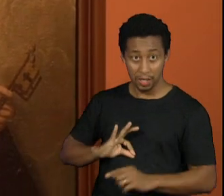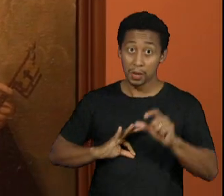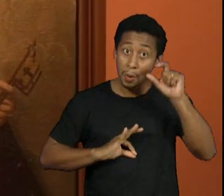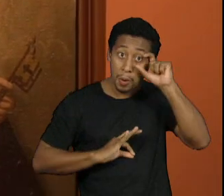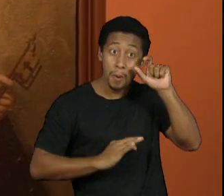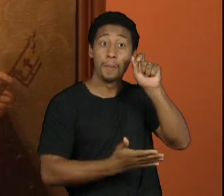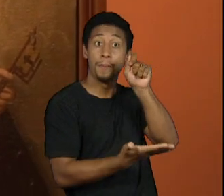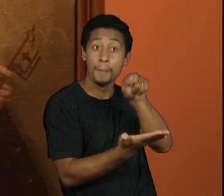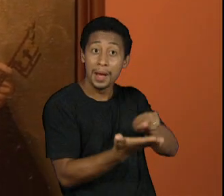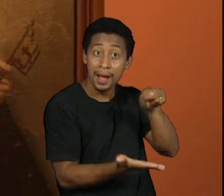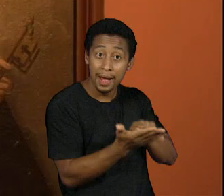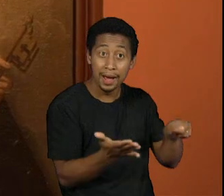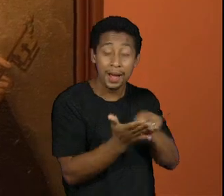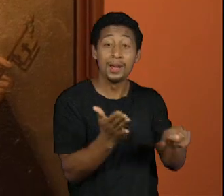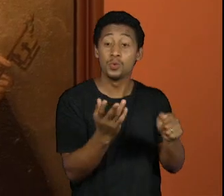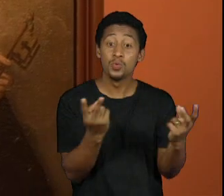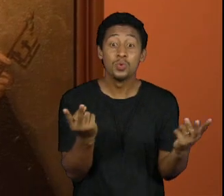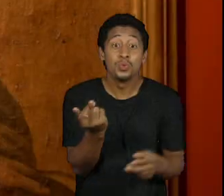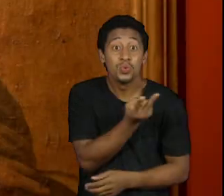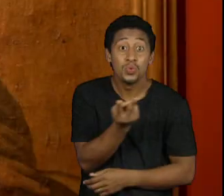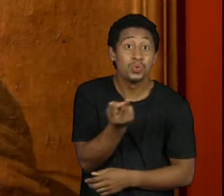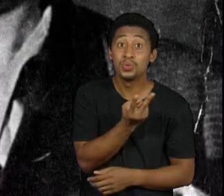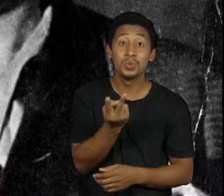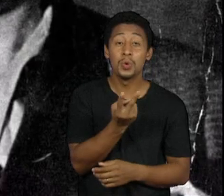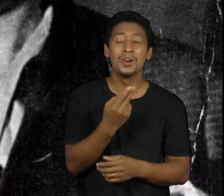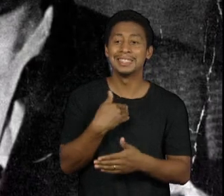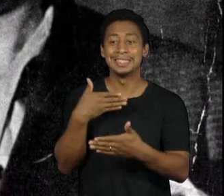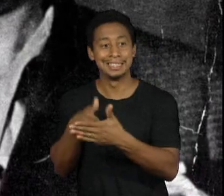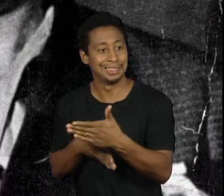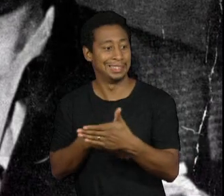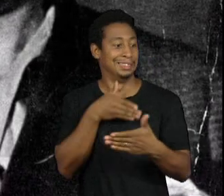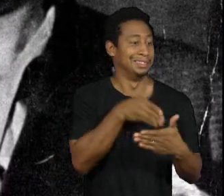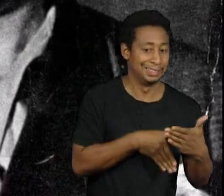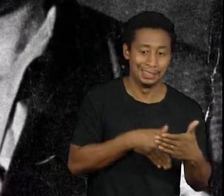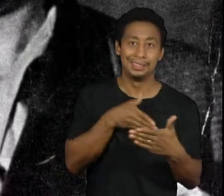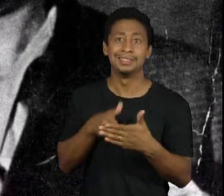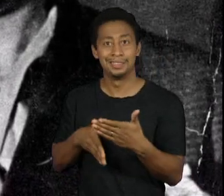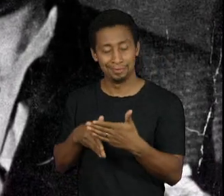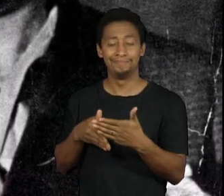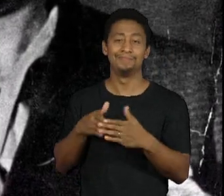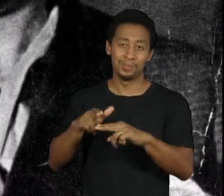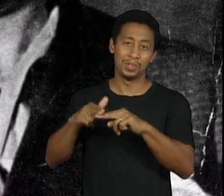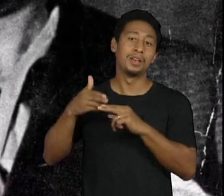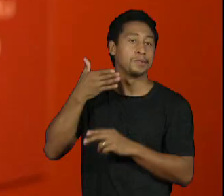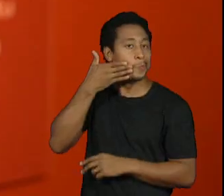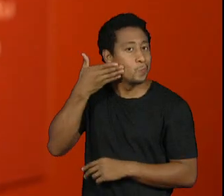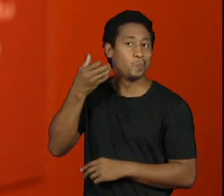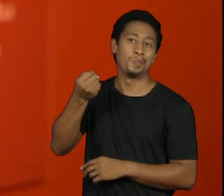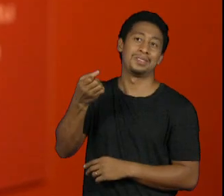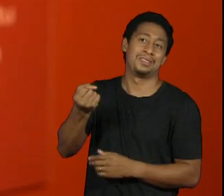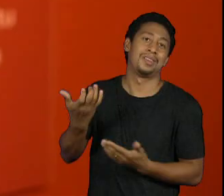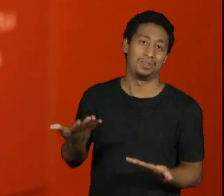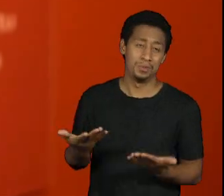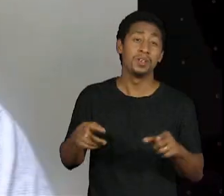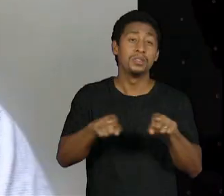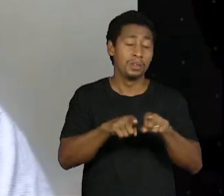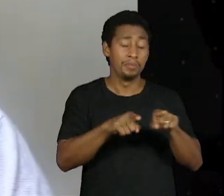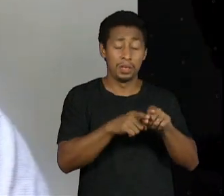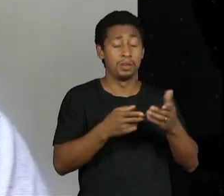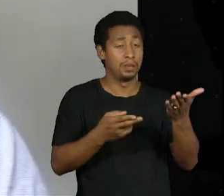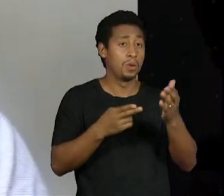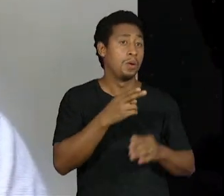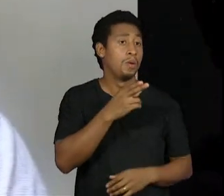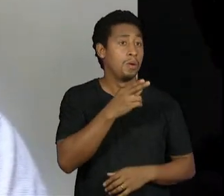invisibilizados até hoje em função do embranquecimento do Mário de Andrade e da negação do padre jesuíno eles